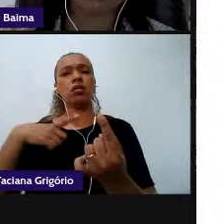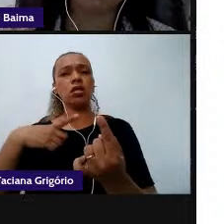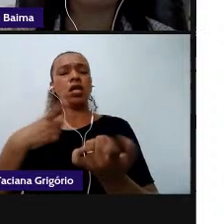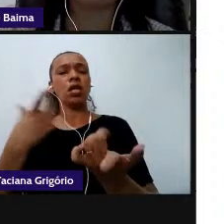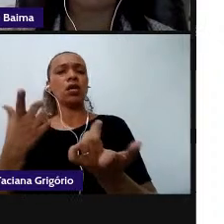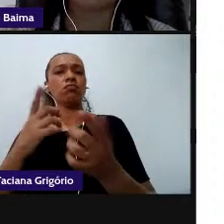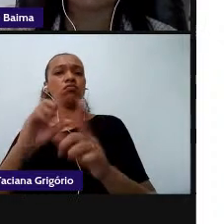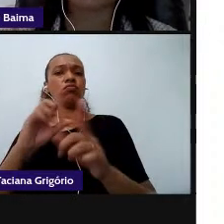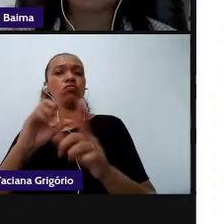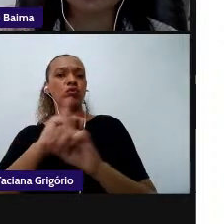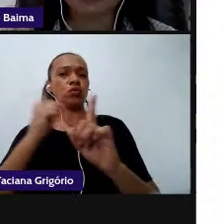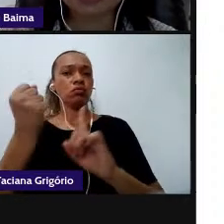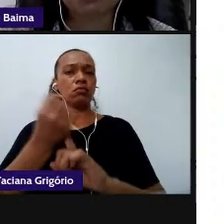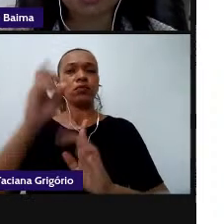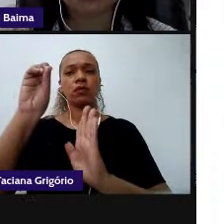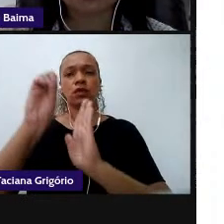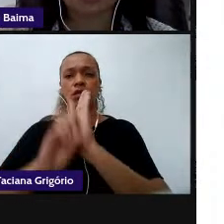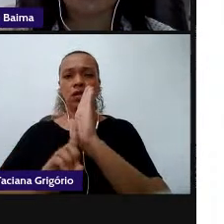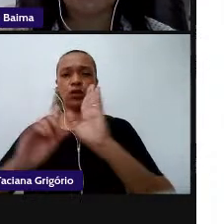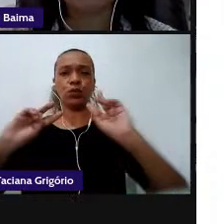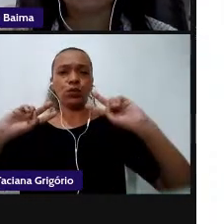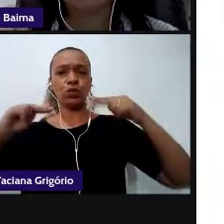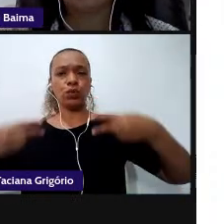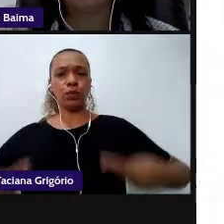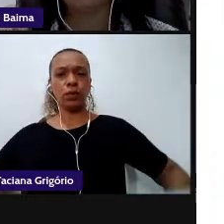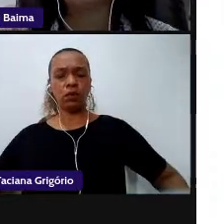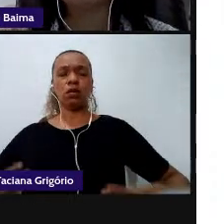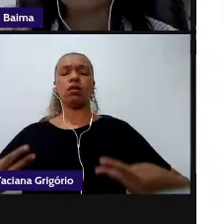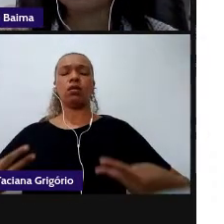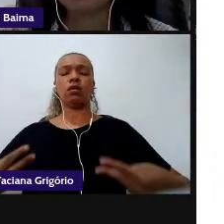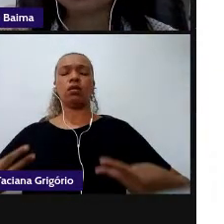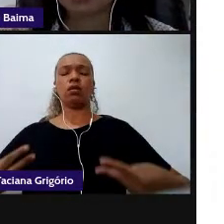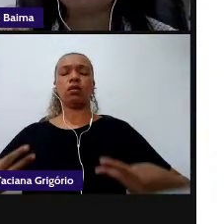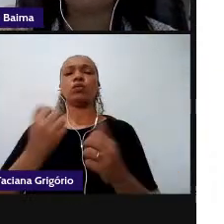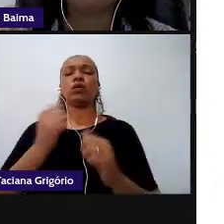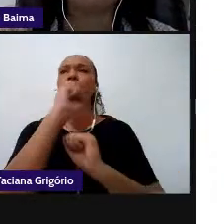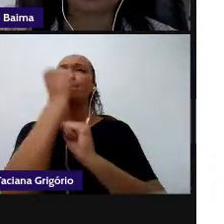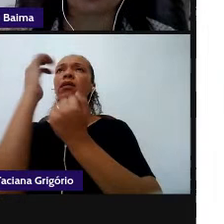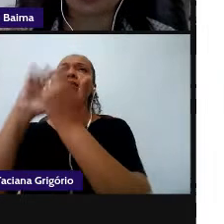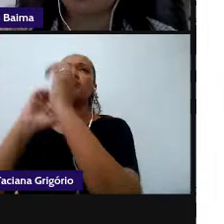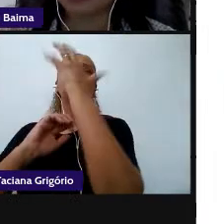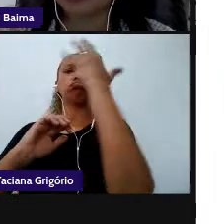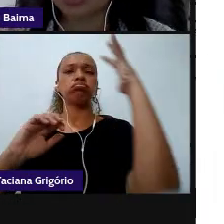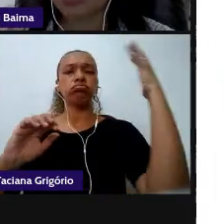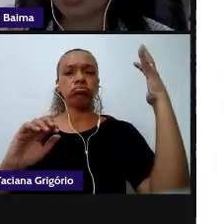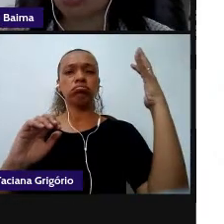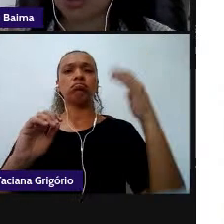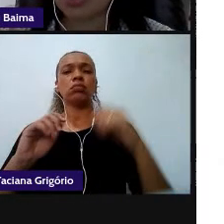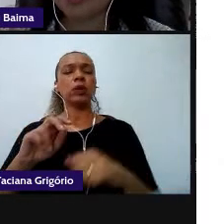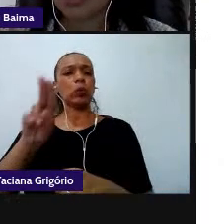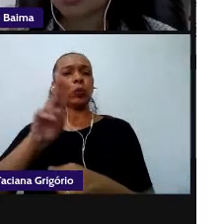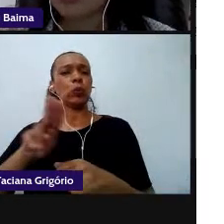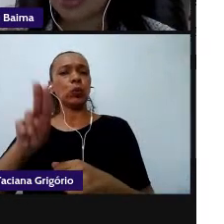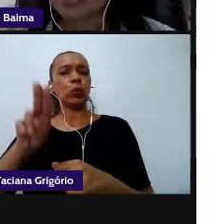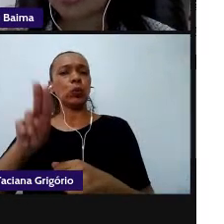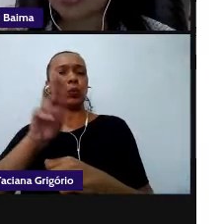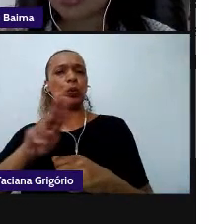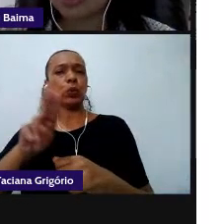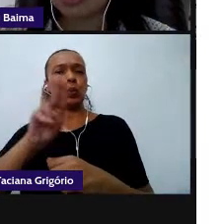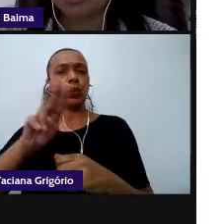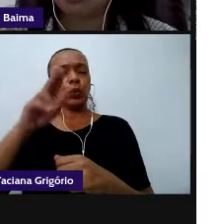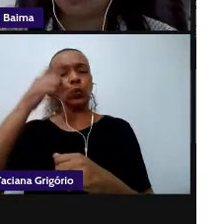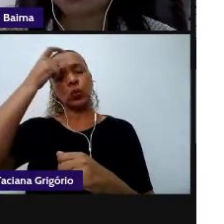direitos humanos a questão socioambiental o consumo responsável no âmbito local regional e global então